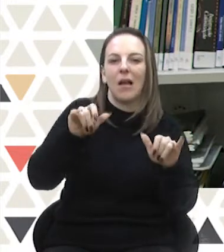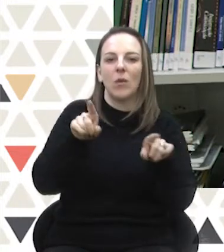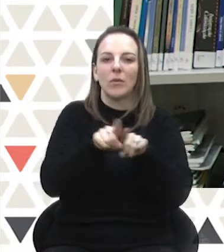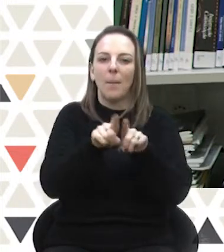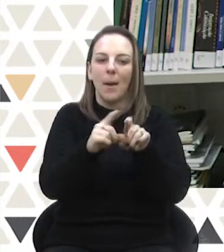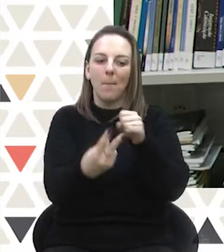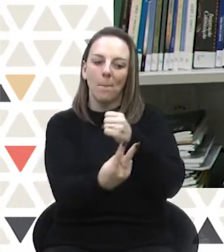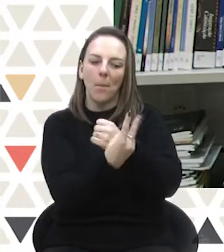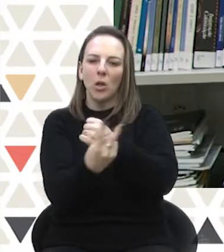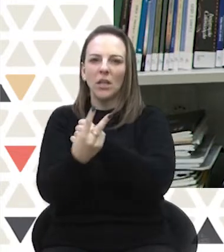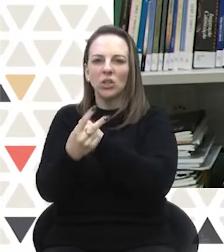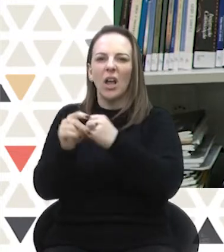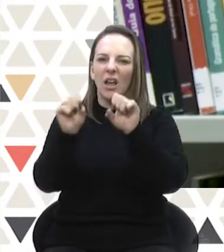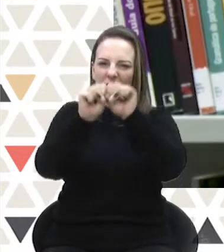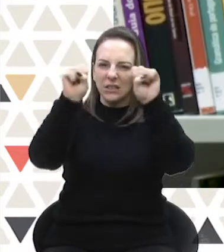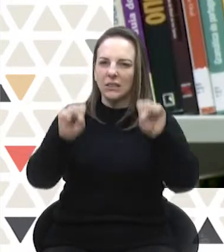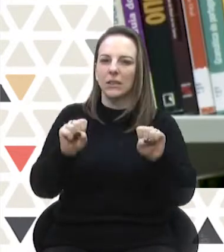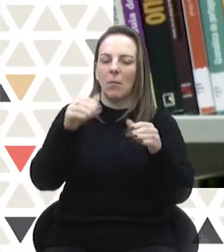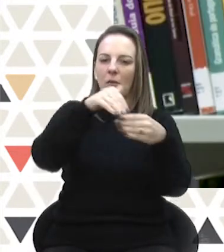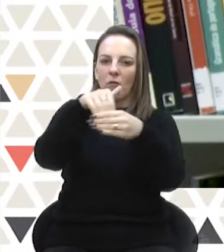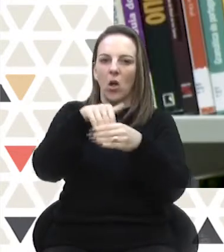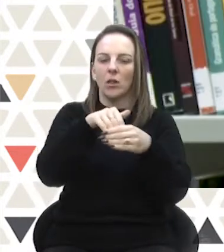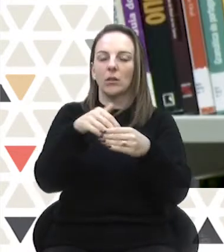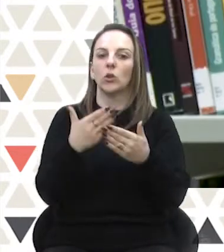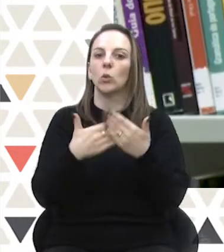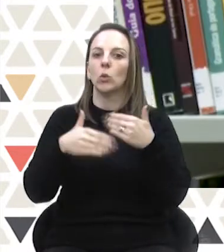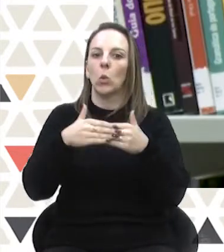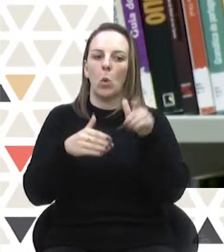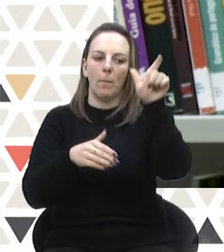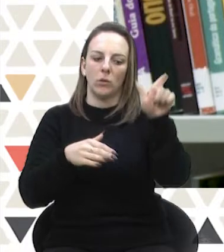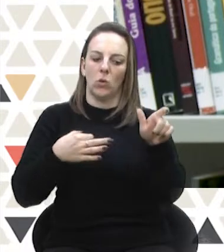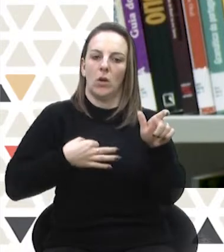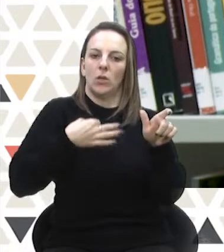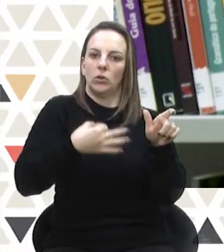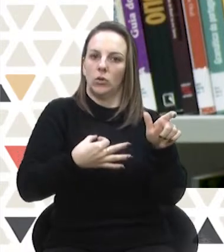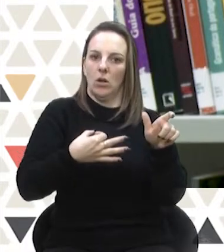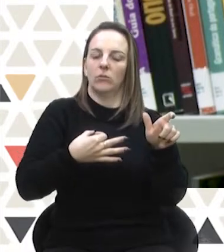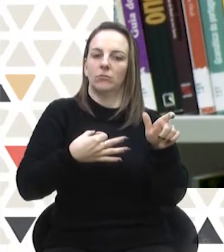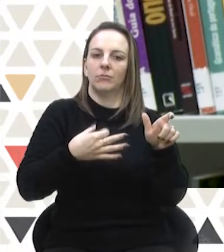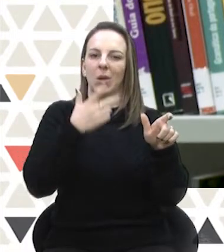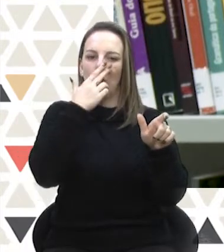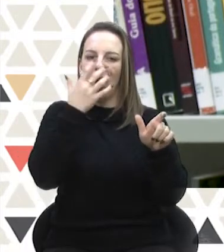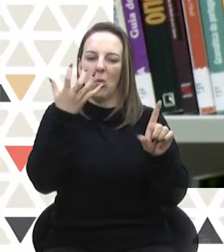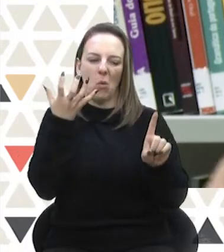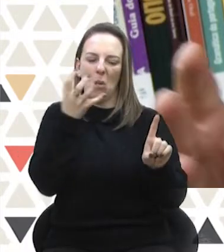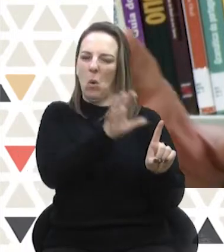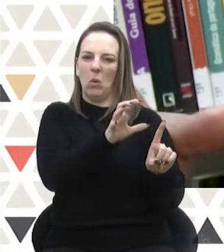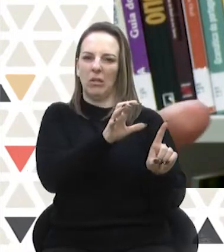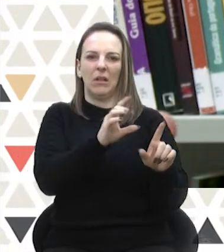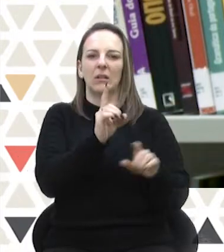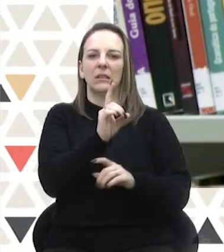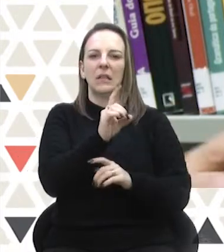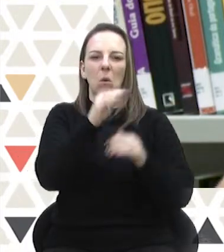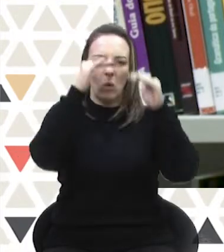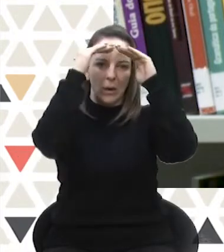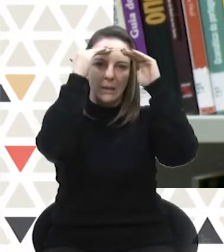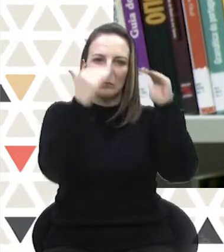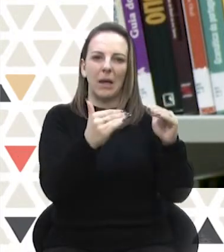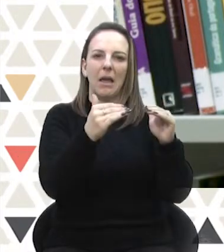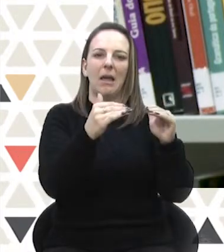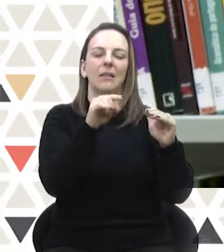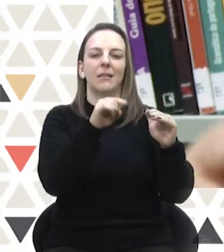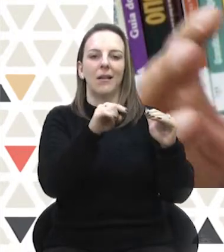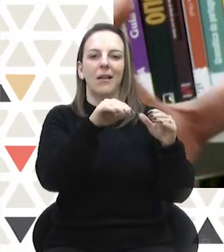proteger o sistema eleitoral, todo aquele candidato ou candidata que atentar contra o sistema eleitoral,